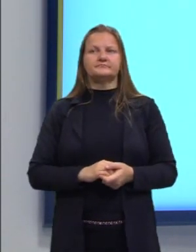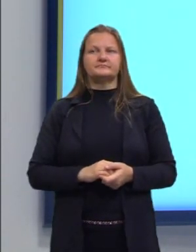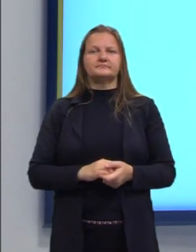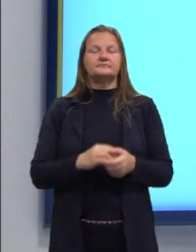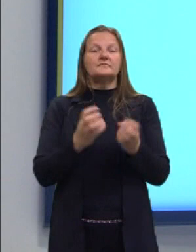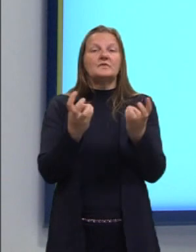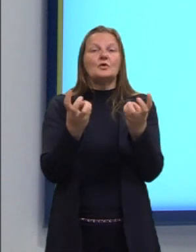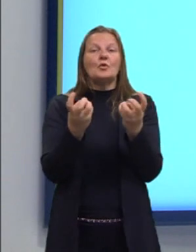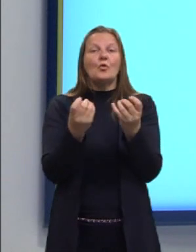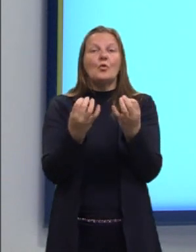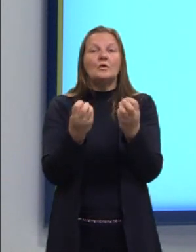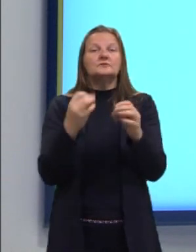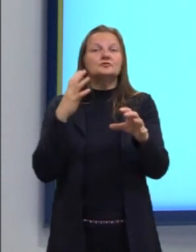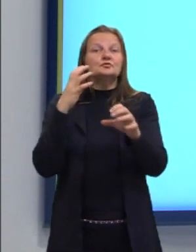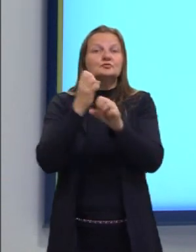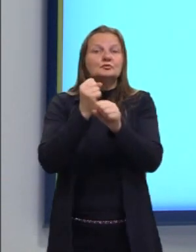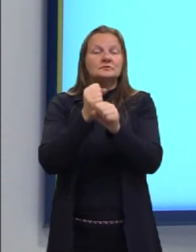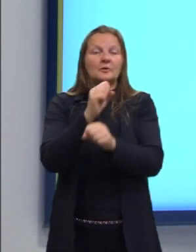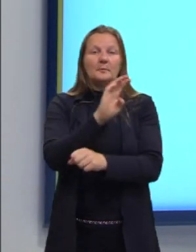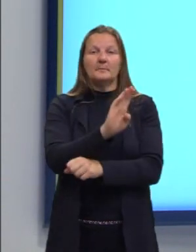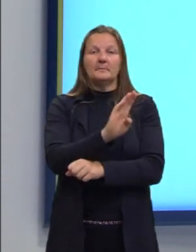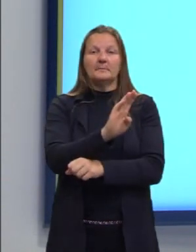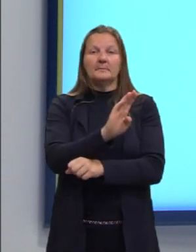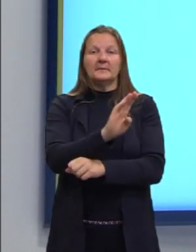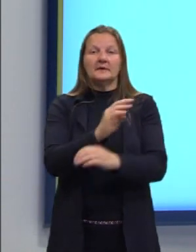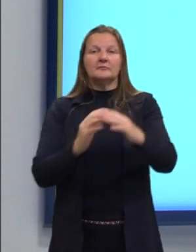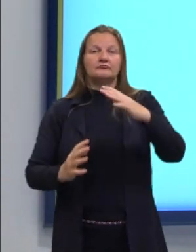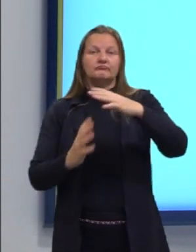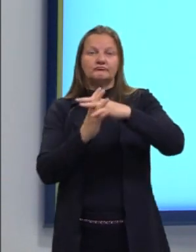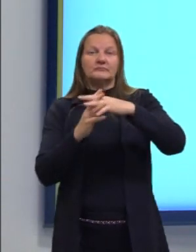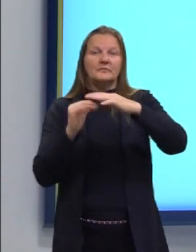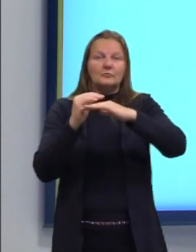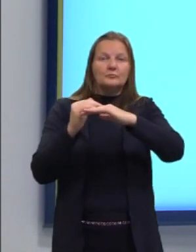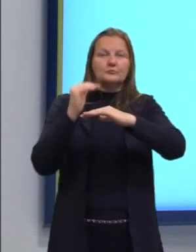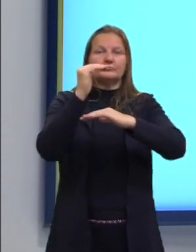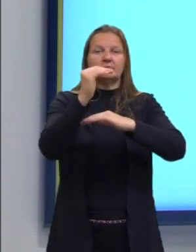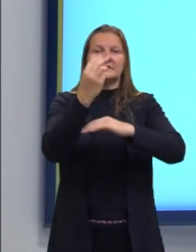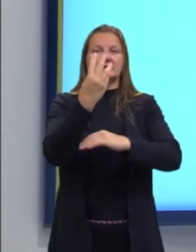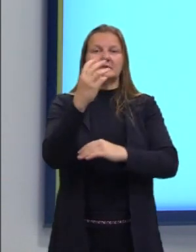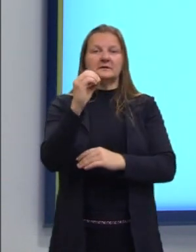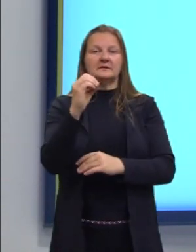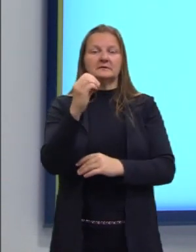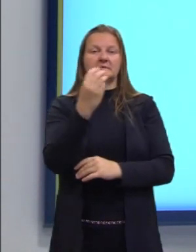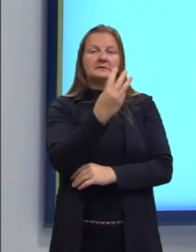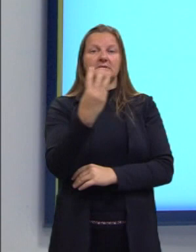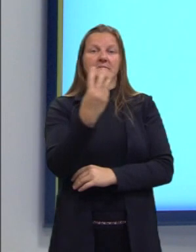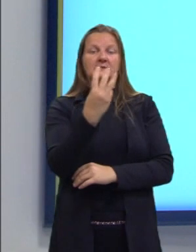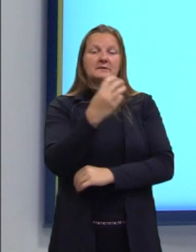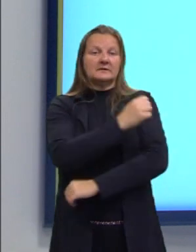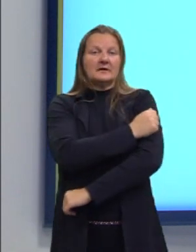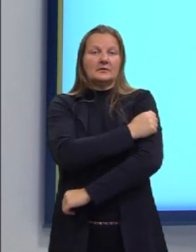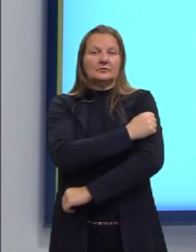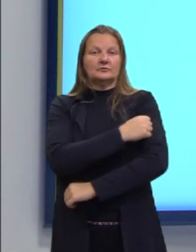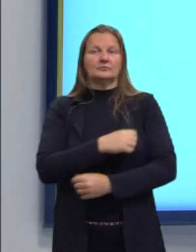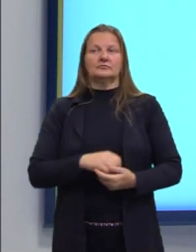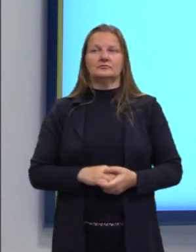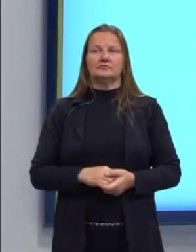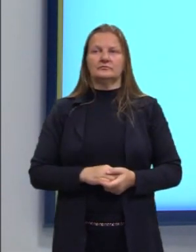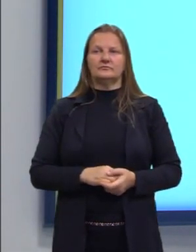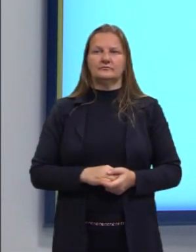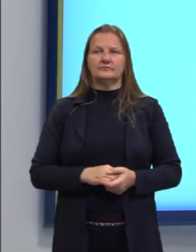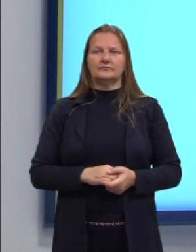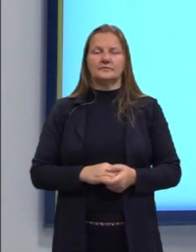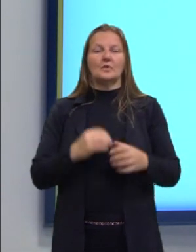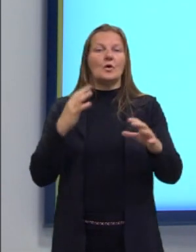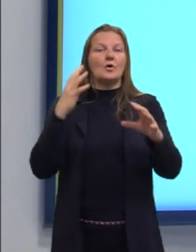bilhetes vendidos, o B, ele excedeu o número de alunos, né? Em 33. Então, eu posso dizer que o total